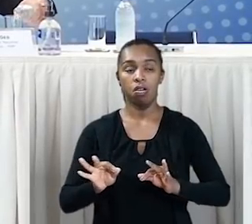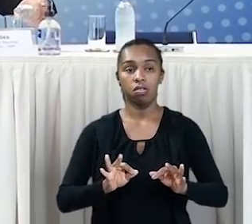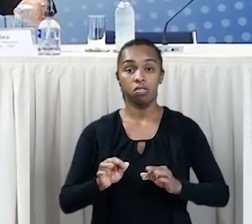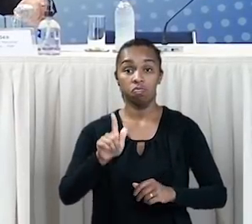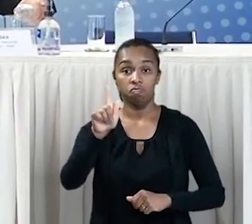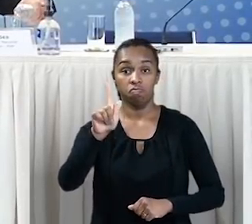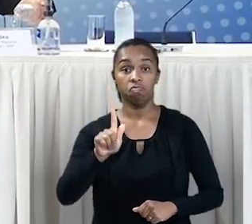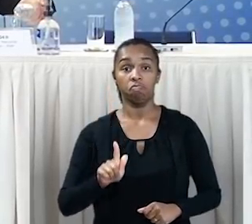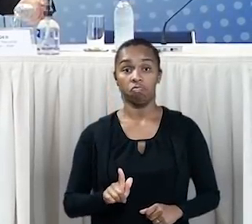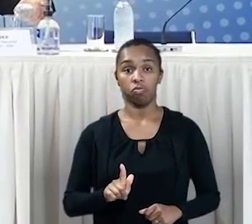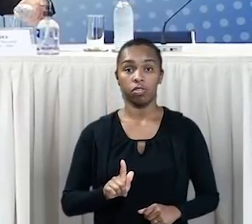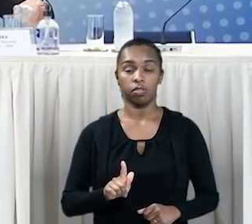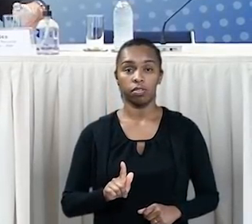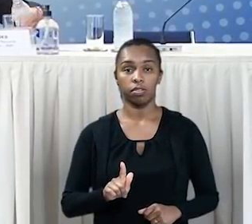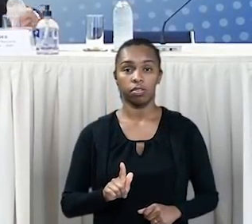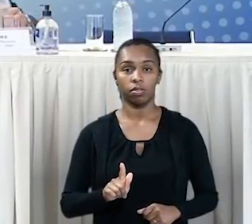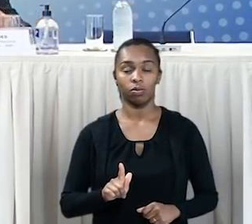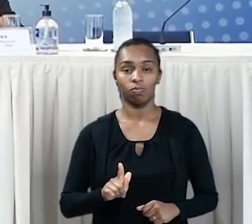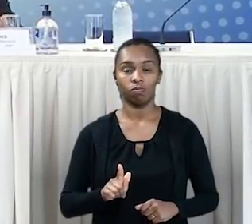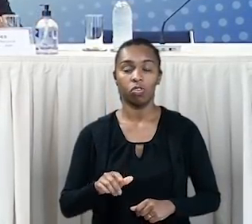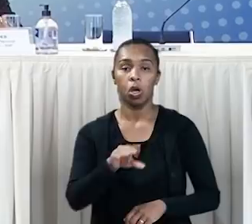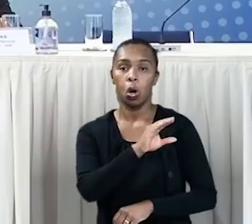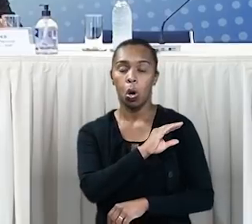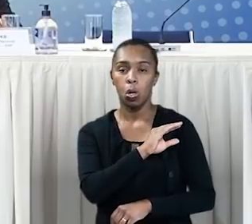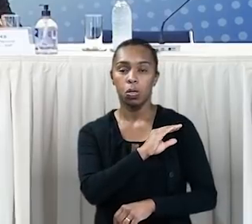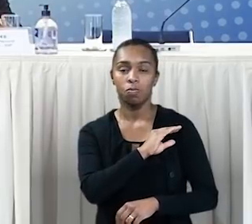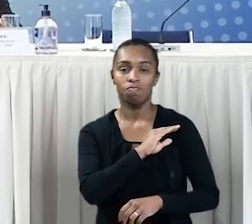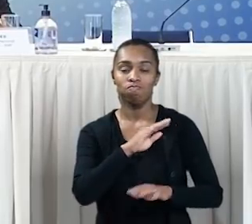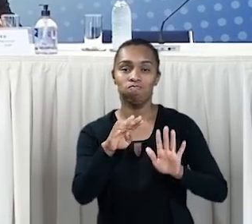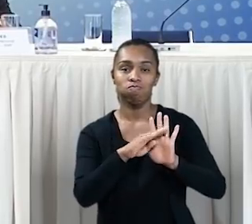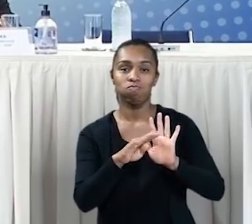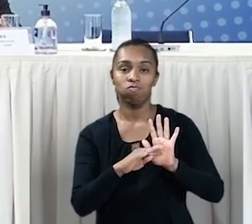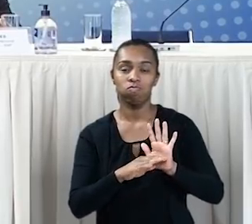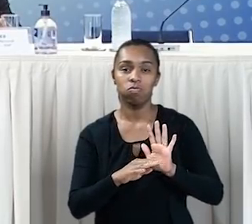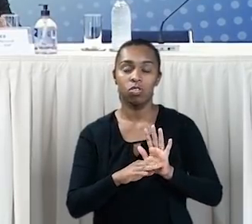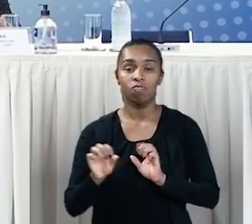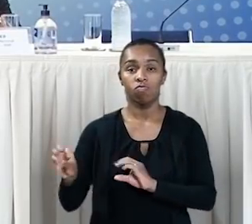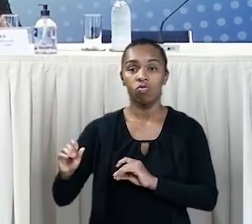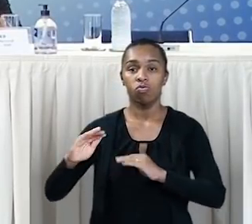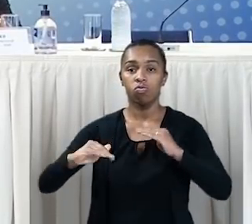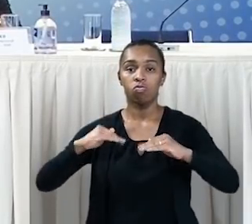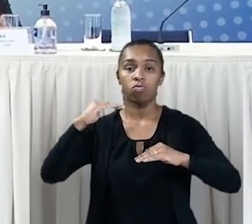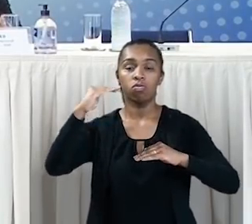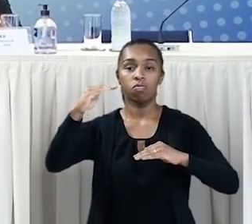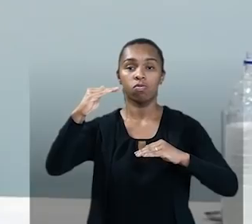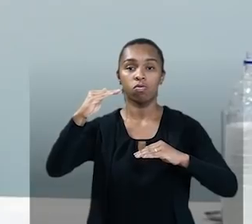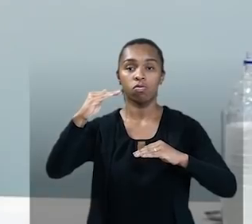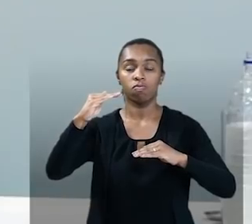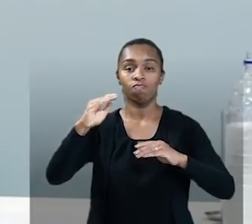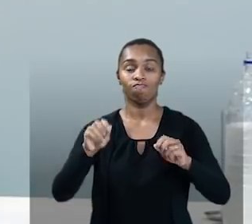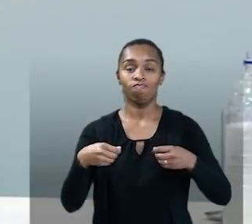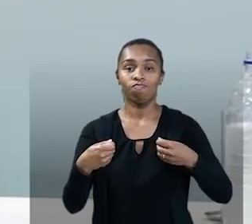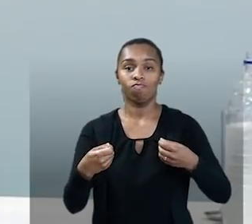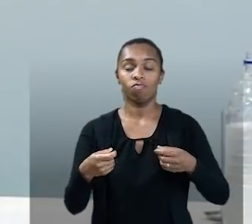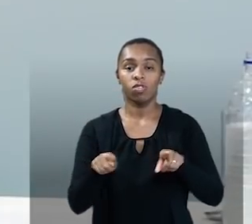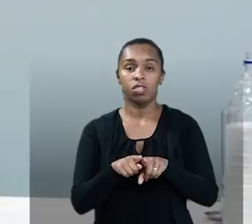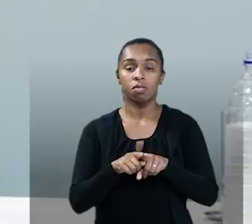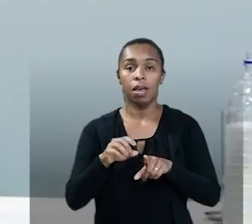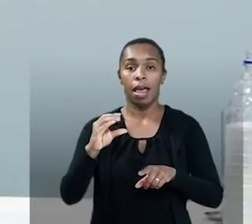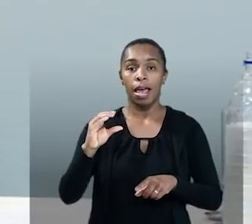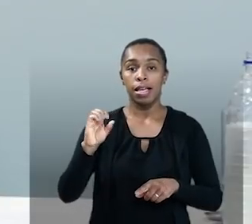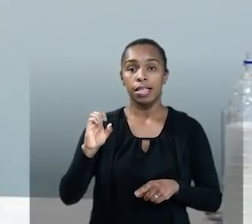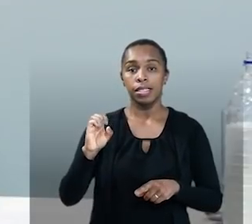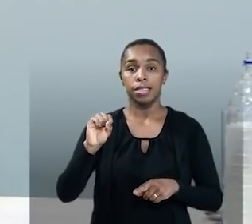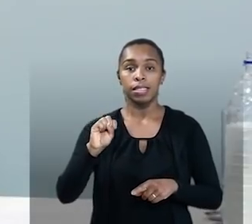gestor que tem coordenado os projetos da Educação Superior e tem proporcionado com que a SESU